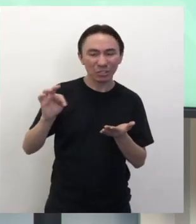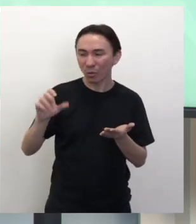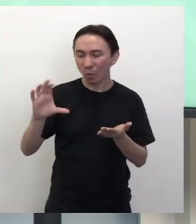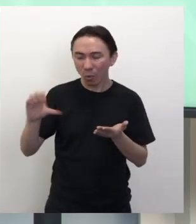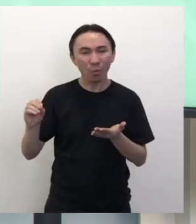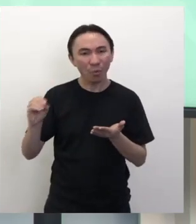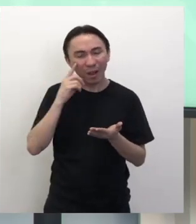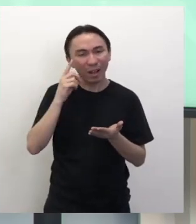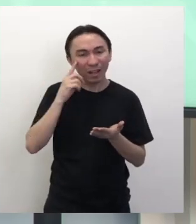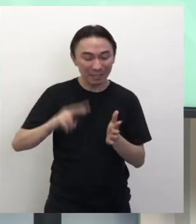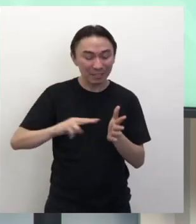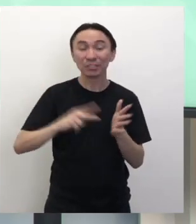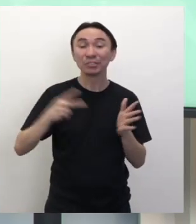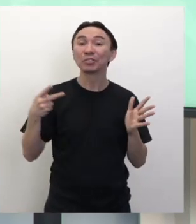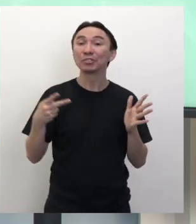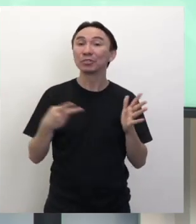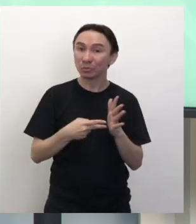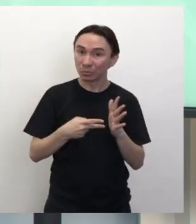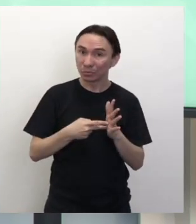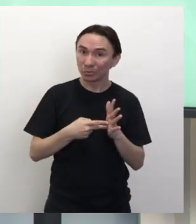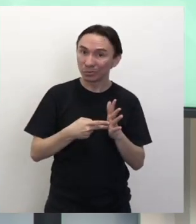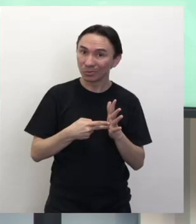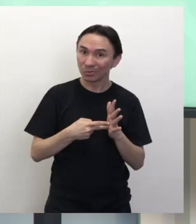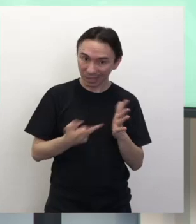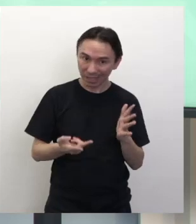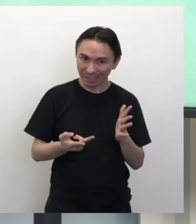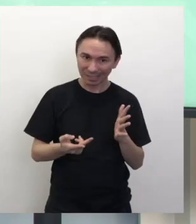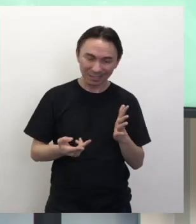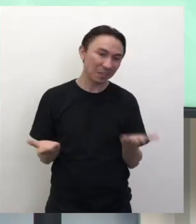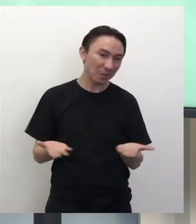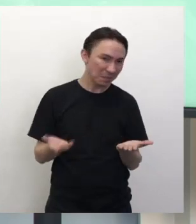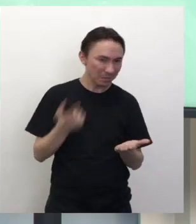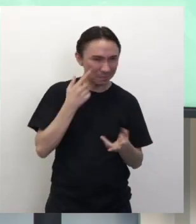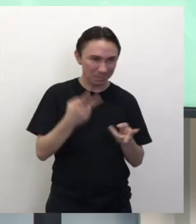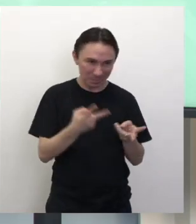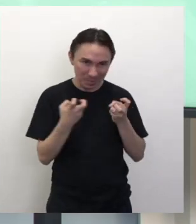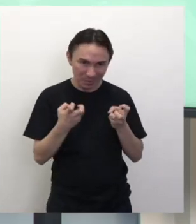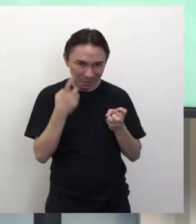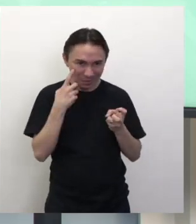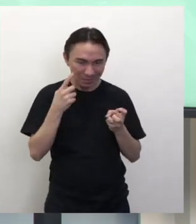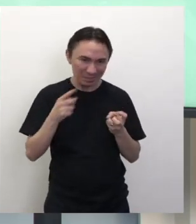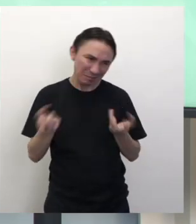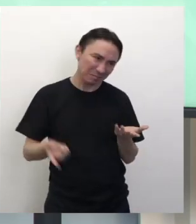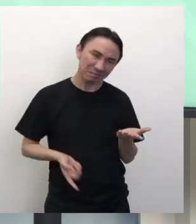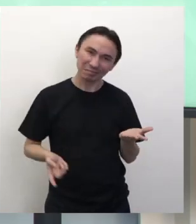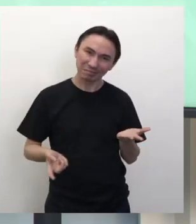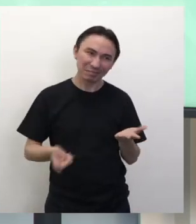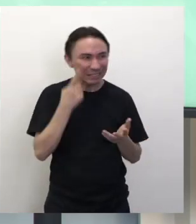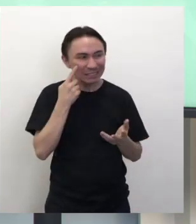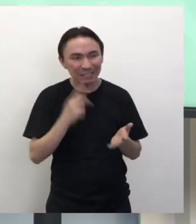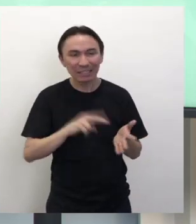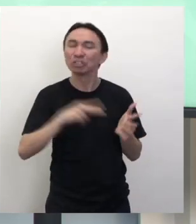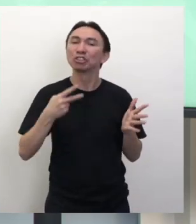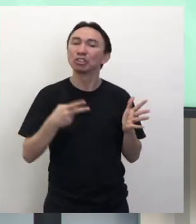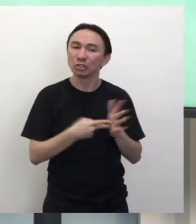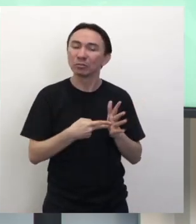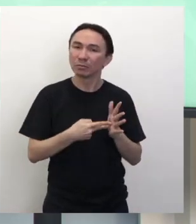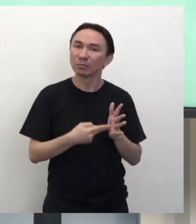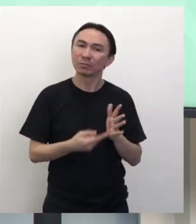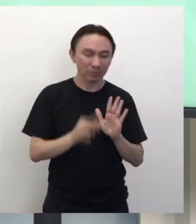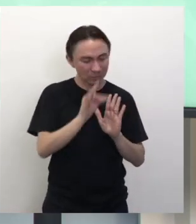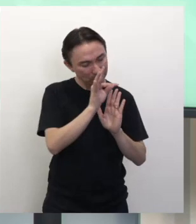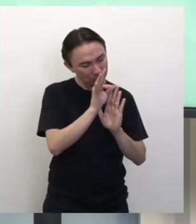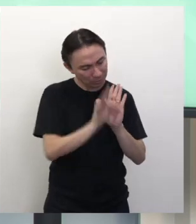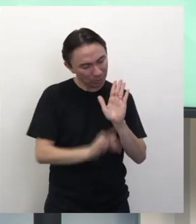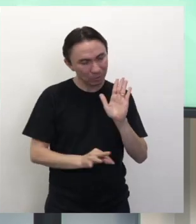qual a ideia? Então você já percebe que a gente vai trabalhar com a ideia do texto. Sempre o texto, sempre